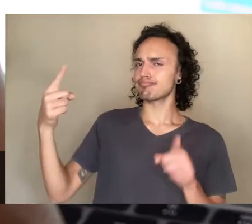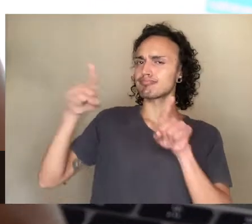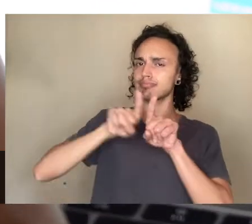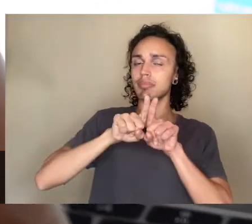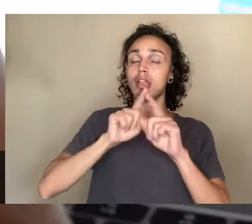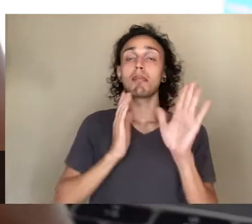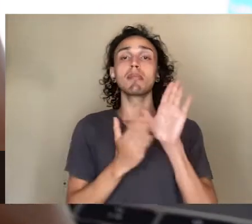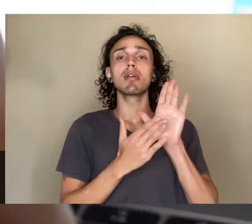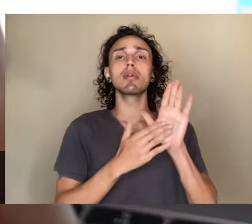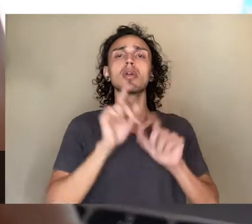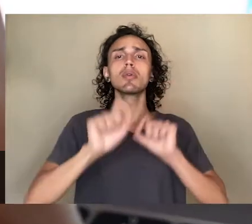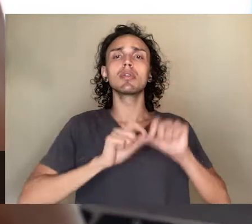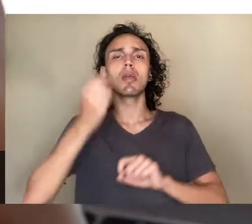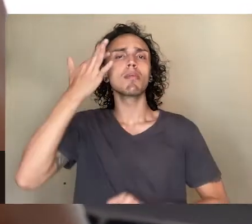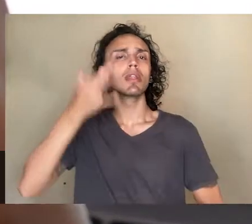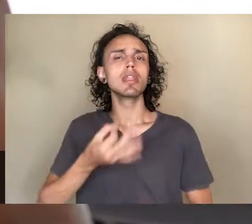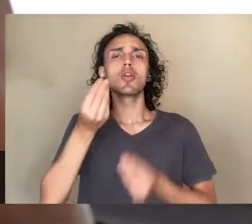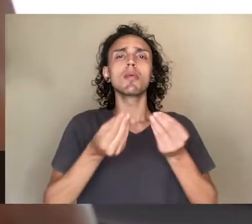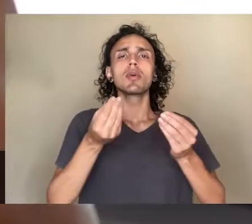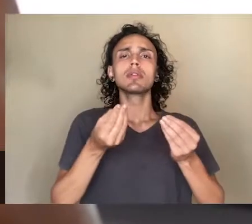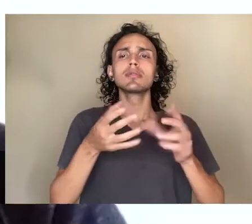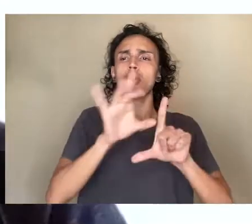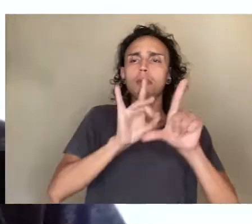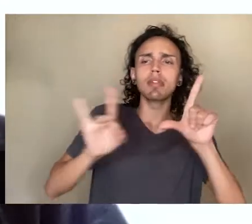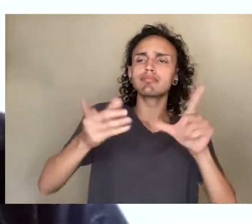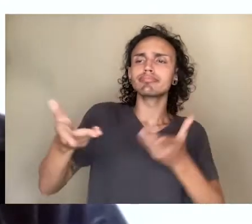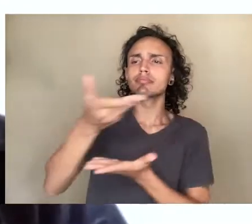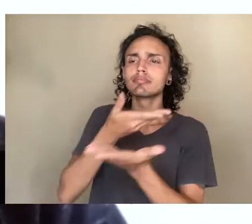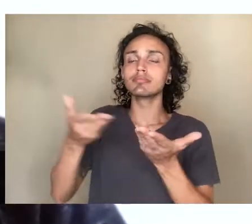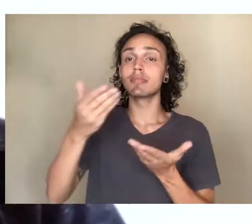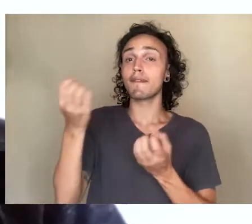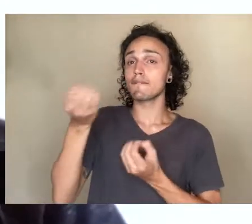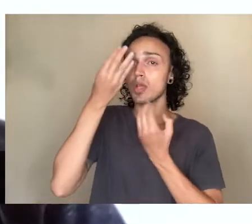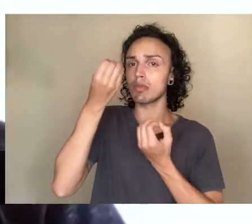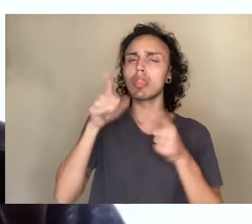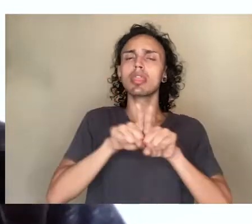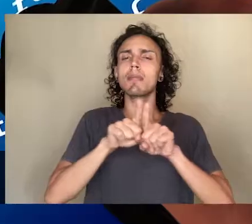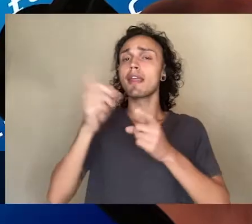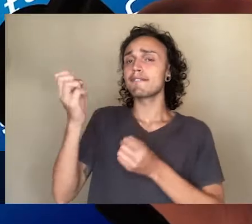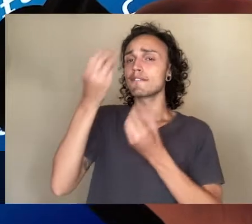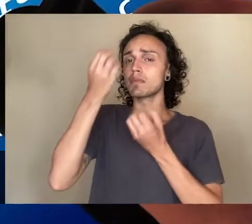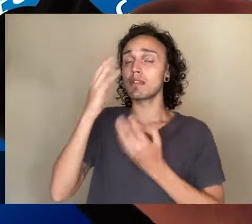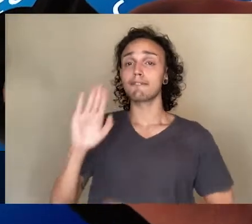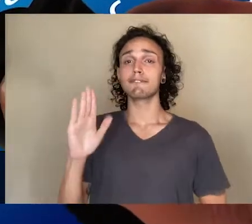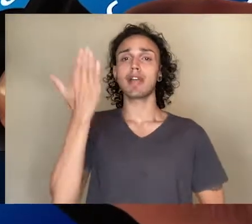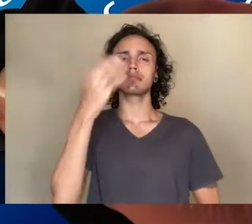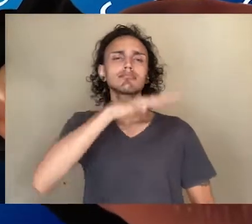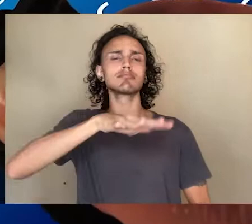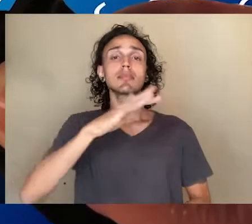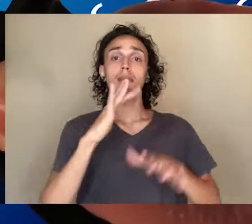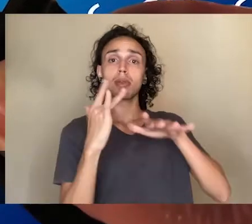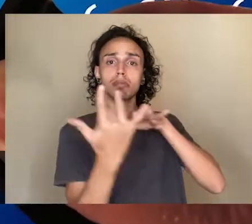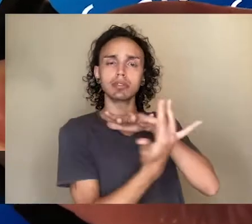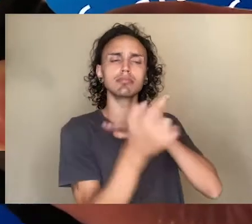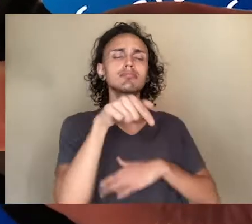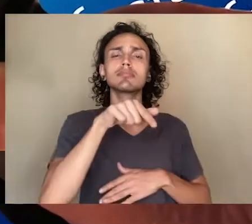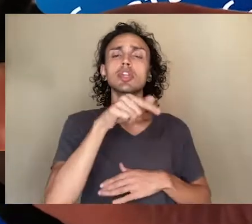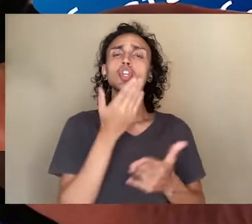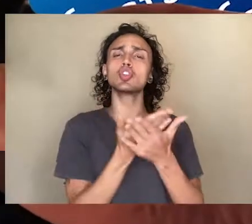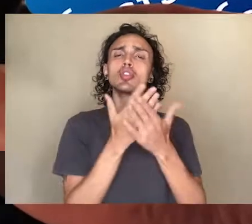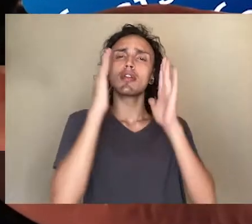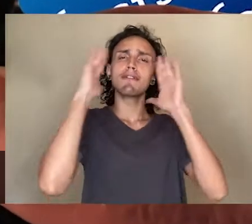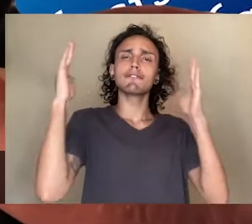dinâmica de circulação de informação, e principalmente de desinformação, nas redes sociais. A preocupação específica desse trabalho,